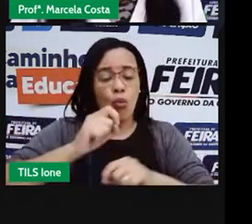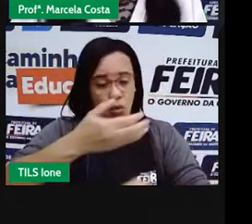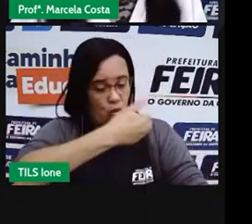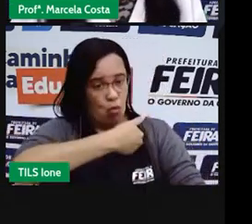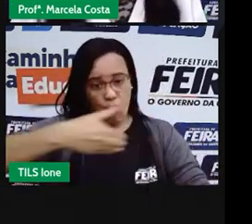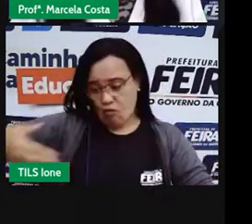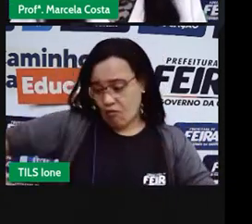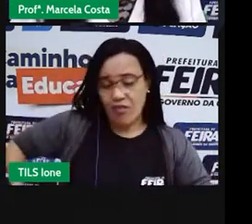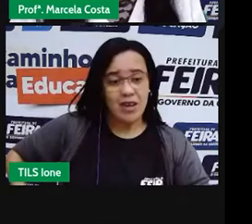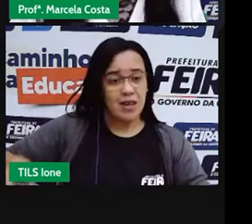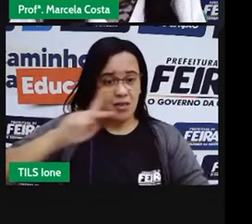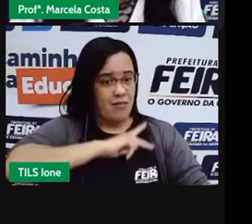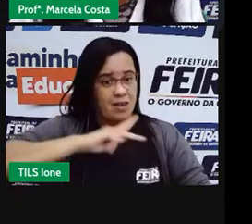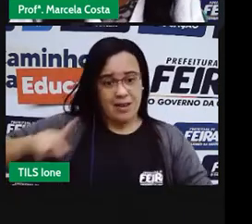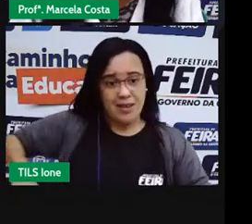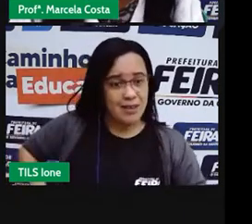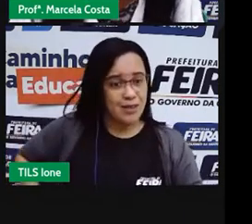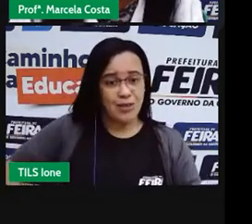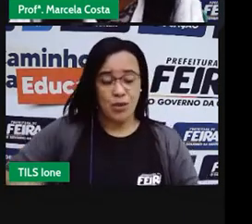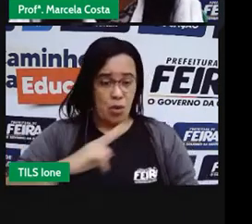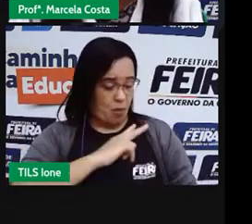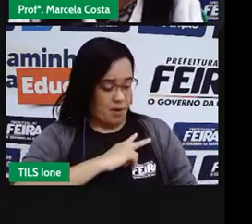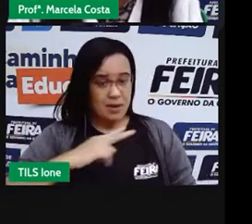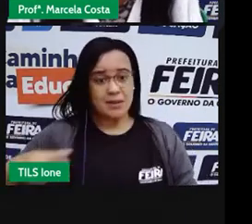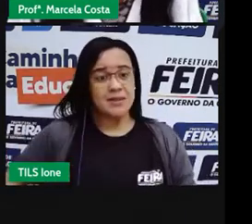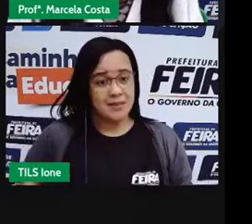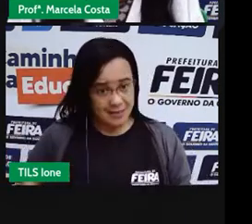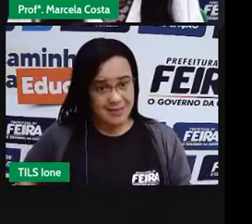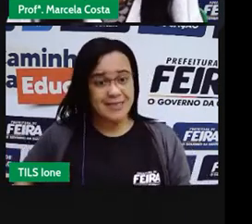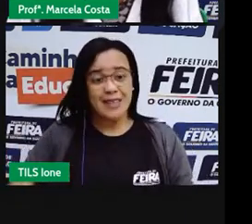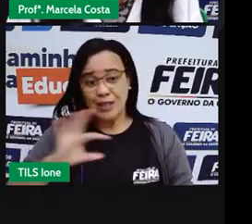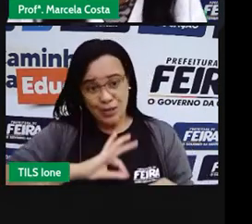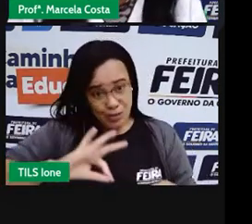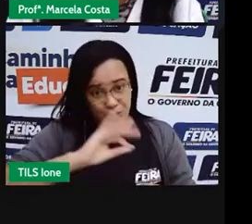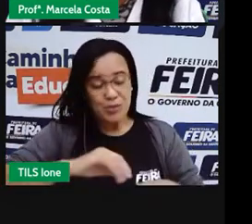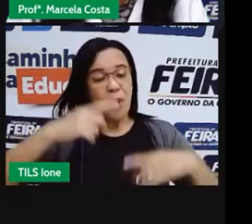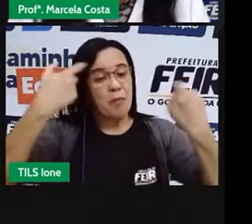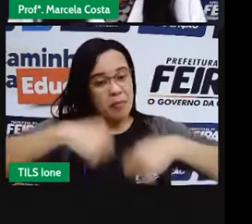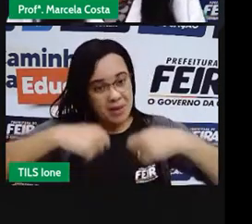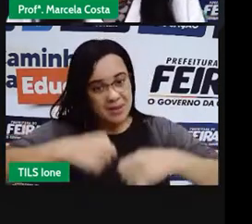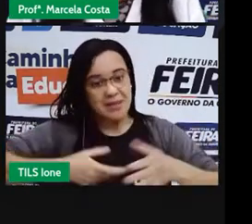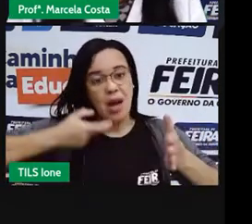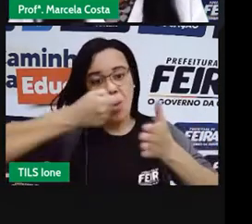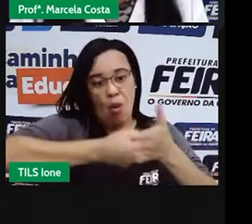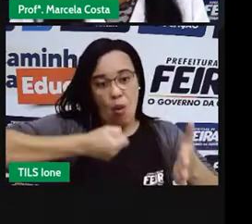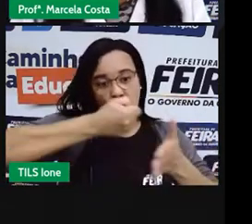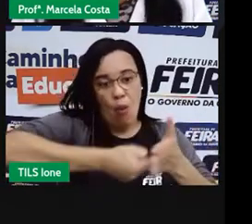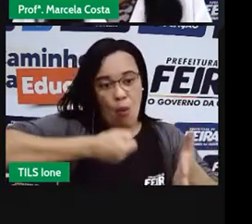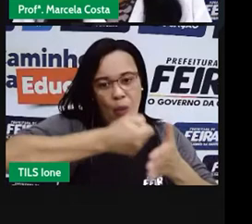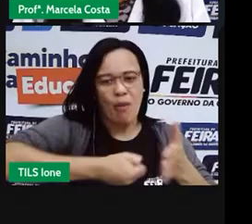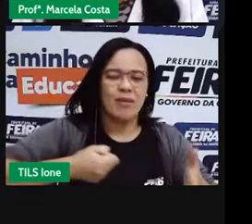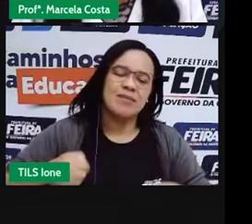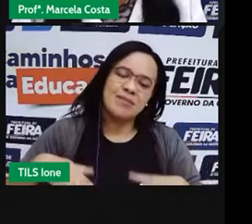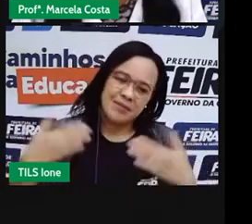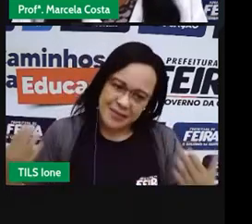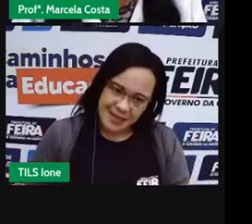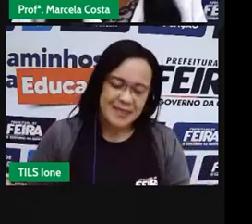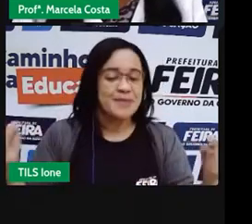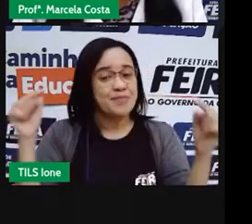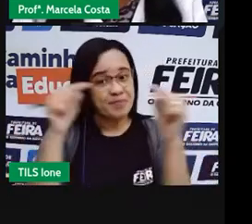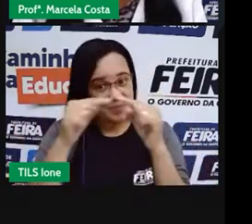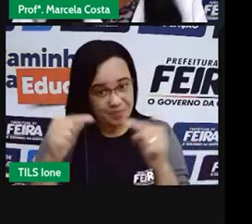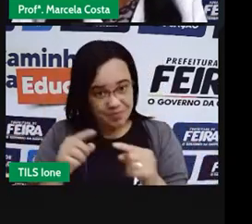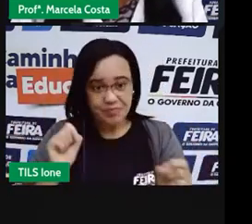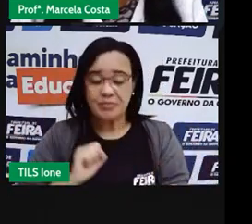que são representantes do poder público, e que atuam também nessa questão da responsabilidade